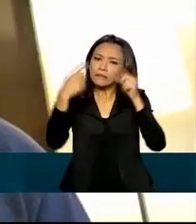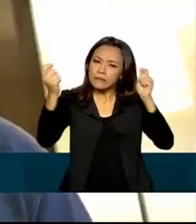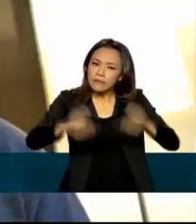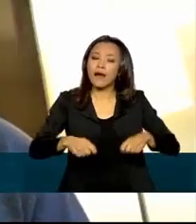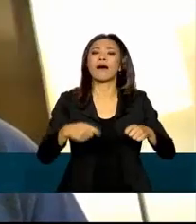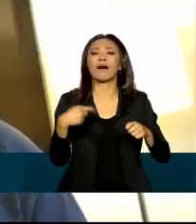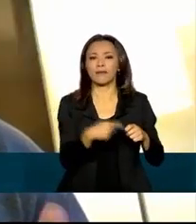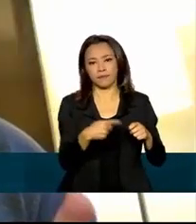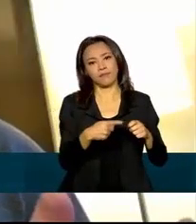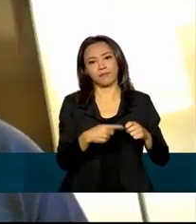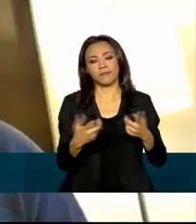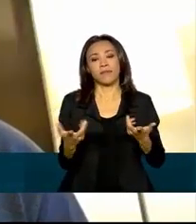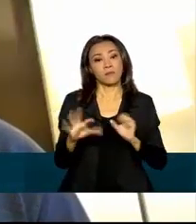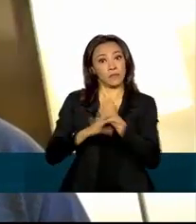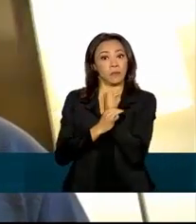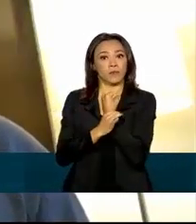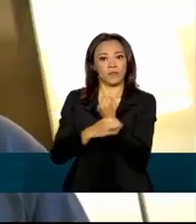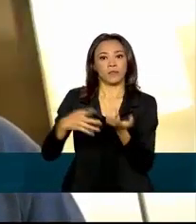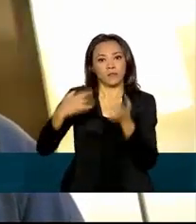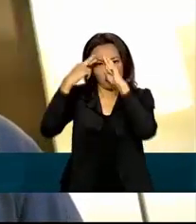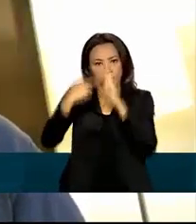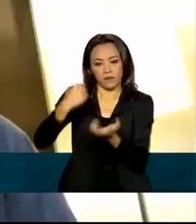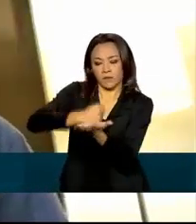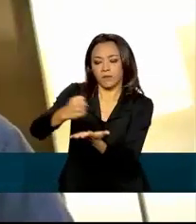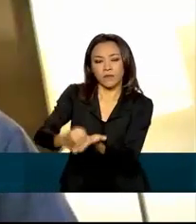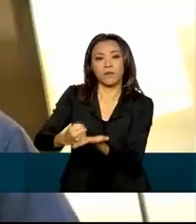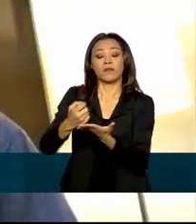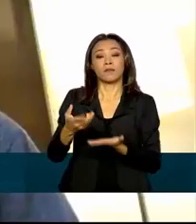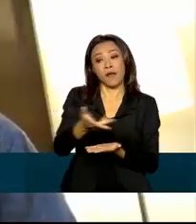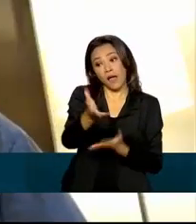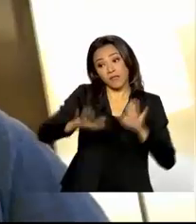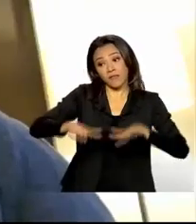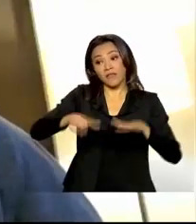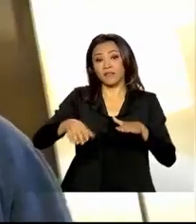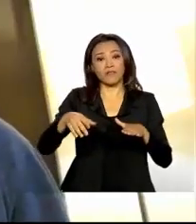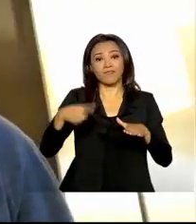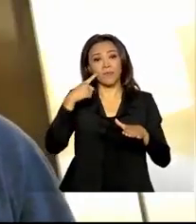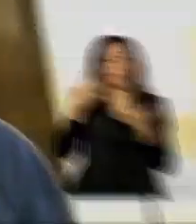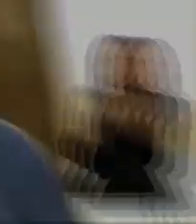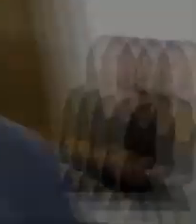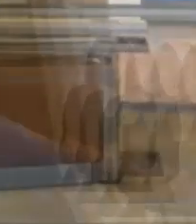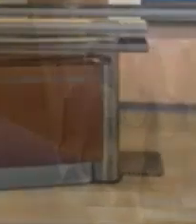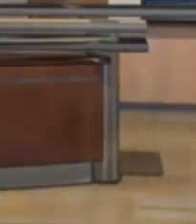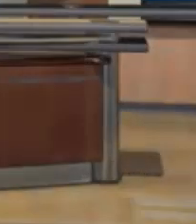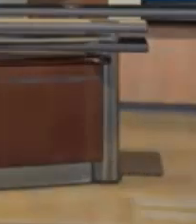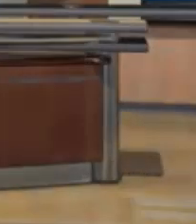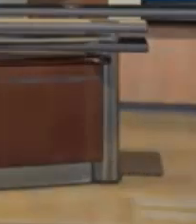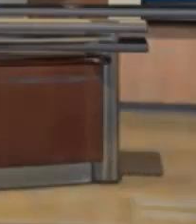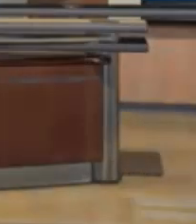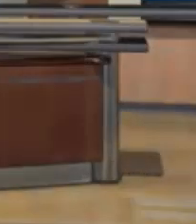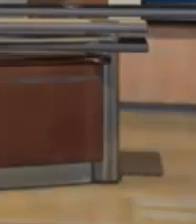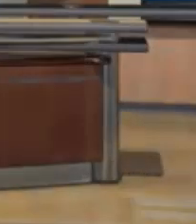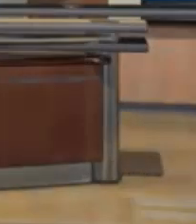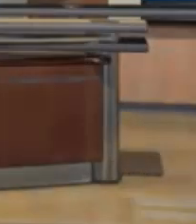as startups do ponto de vista de segurança jurídica, acabavam não sendo adotadas por conta do custo. O Programa